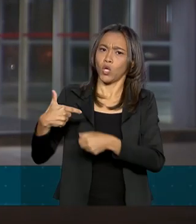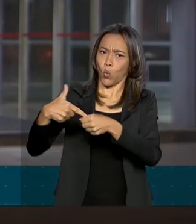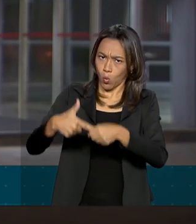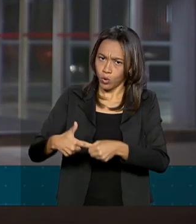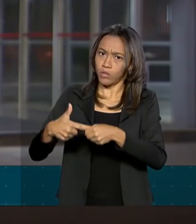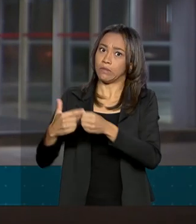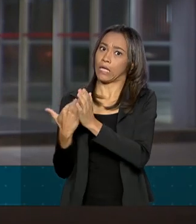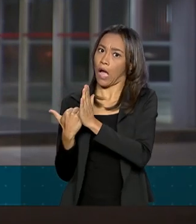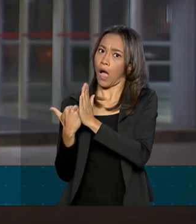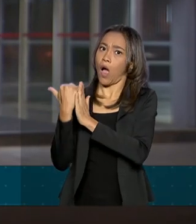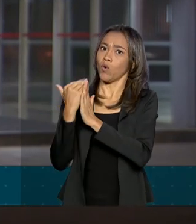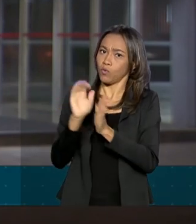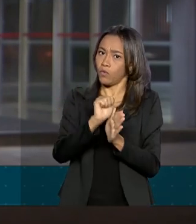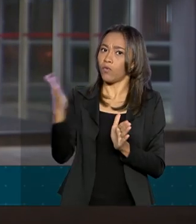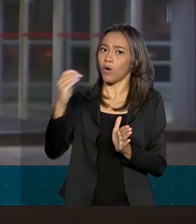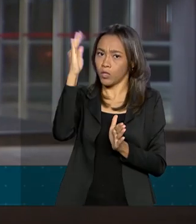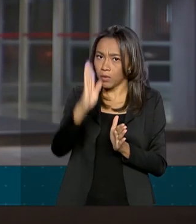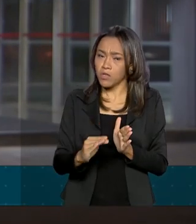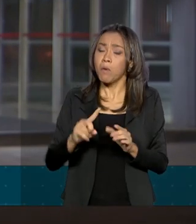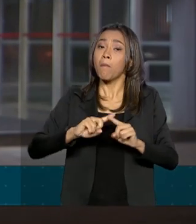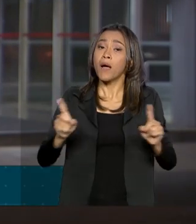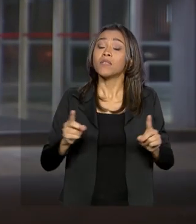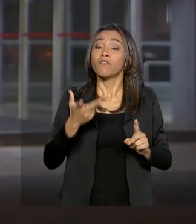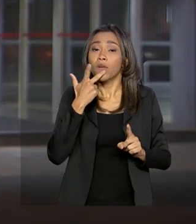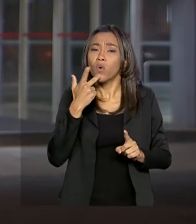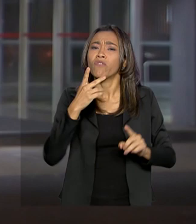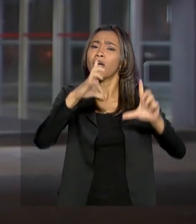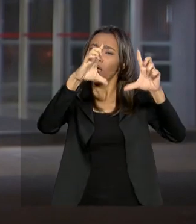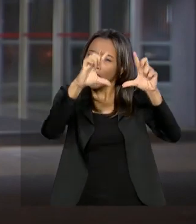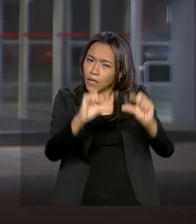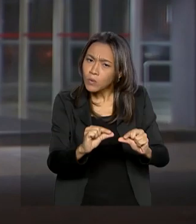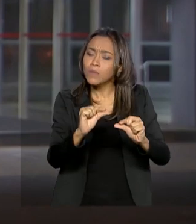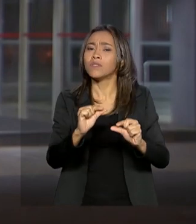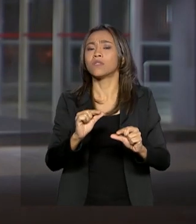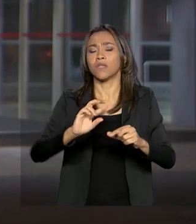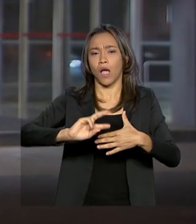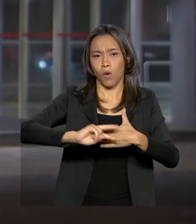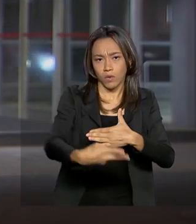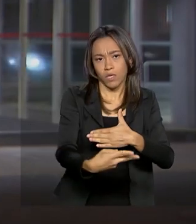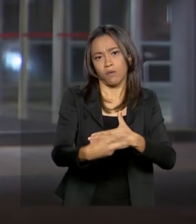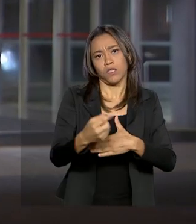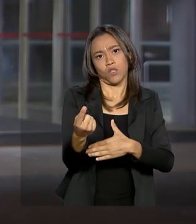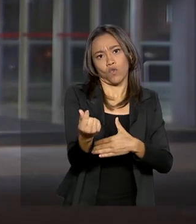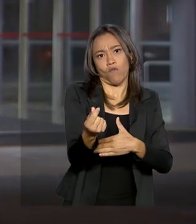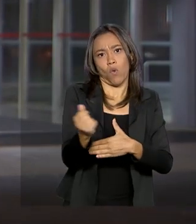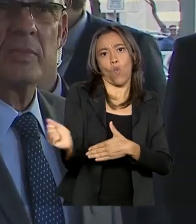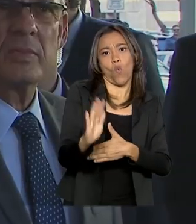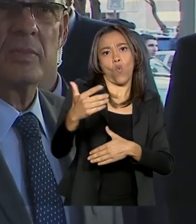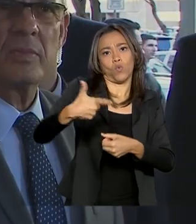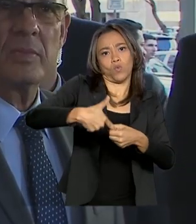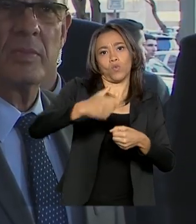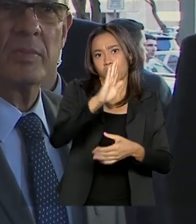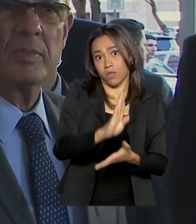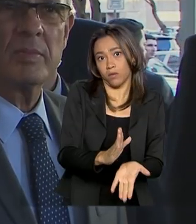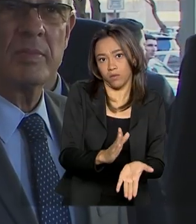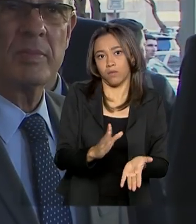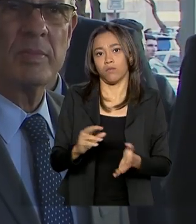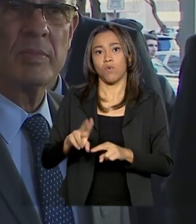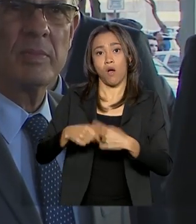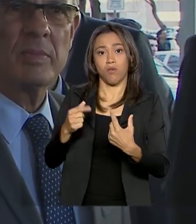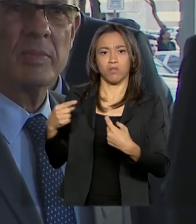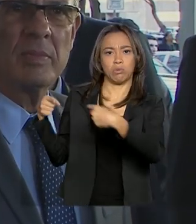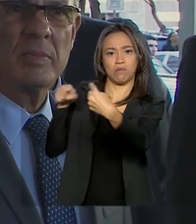externo, mas minimizou o impacto da crise entre os Estados Unidos e Irã no mercado interno. O comércio